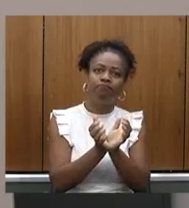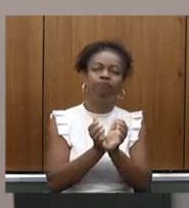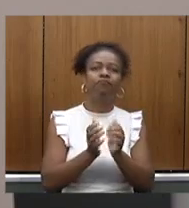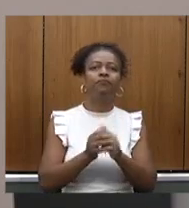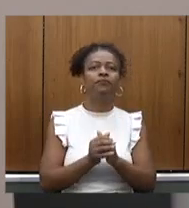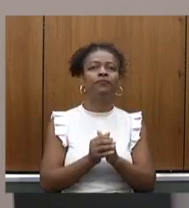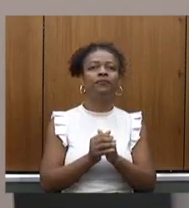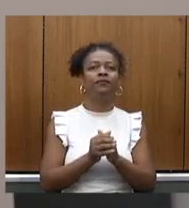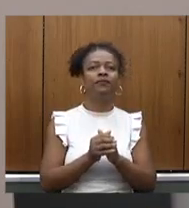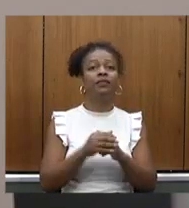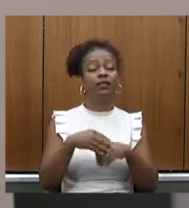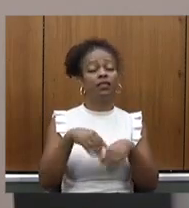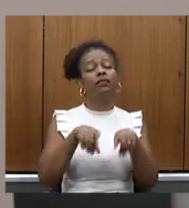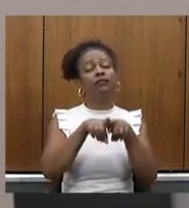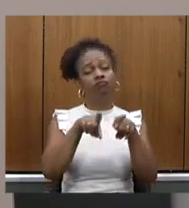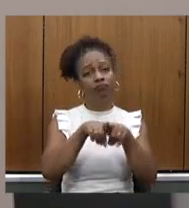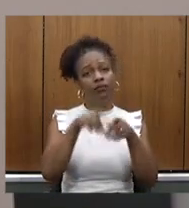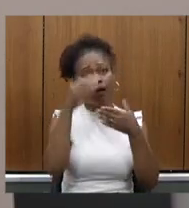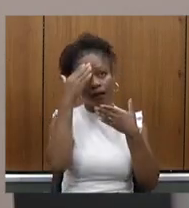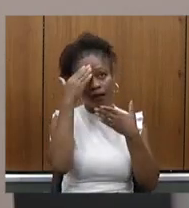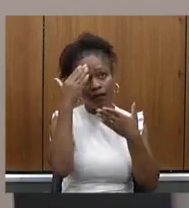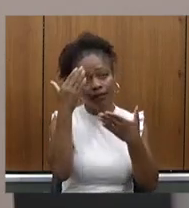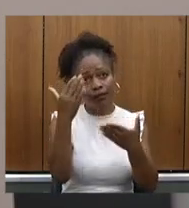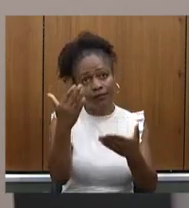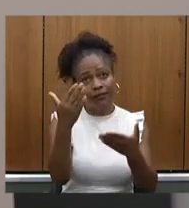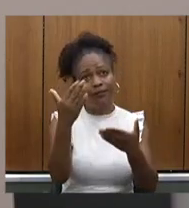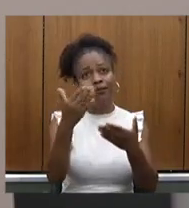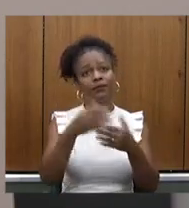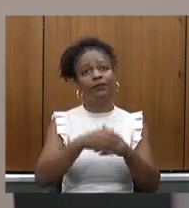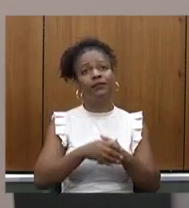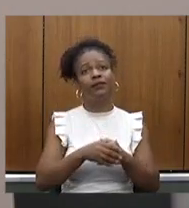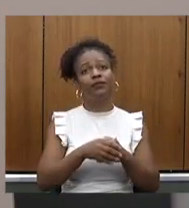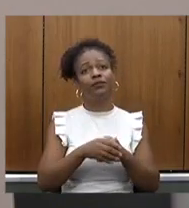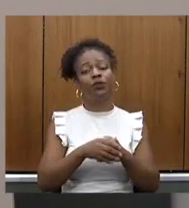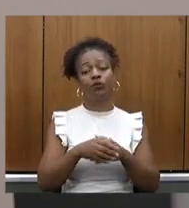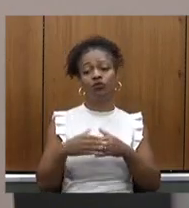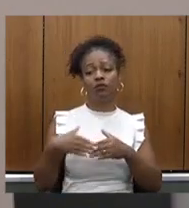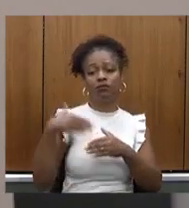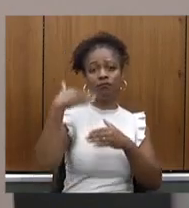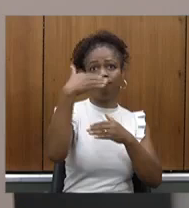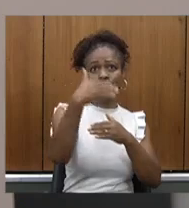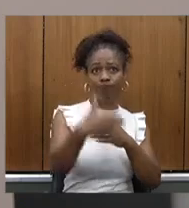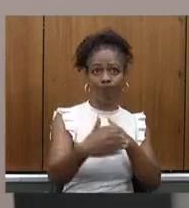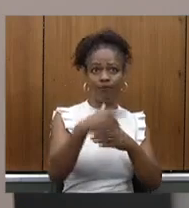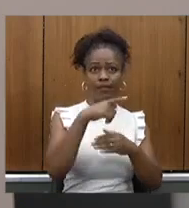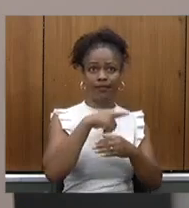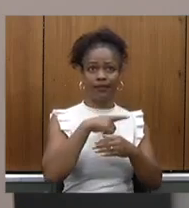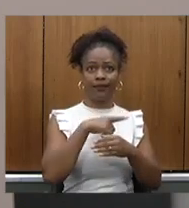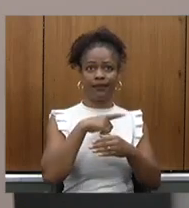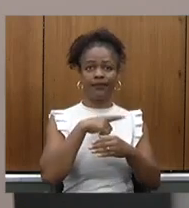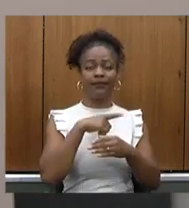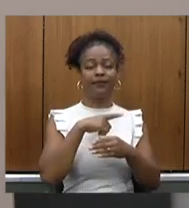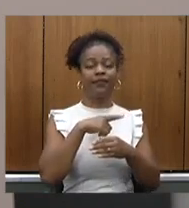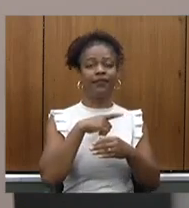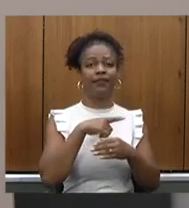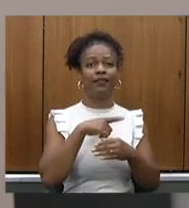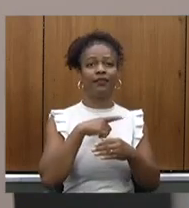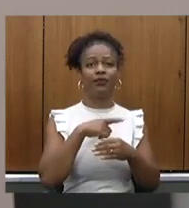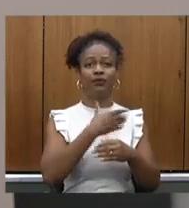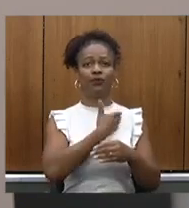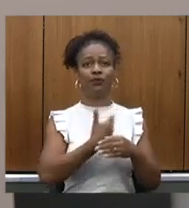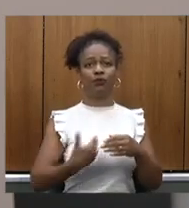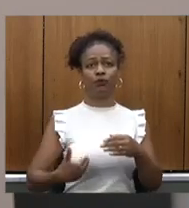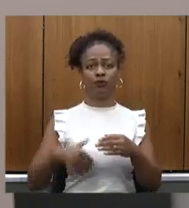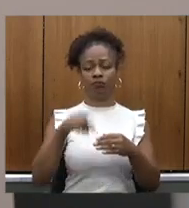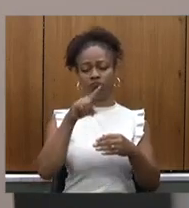mais é para agradecimento também como bem disse o deputado Dalmo dos avanços que temos tido no governo Romeu Zema que teve